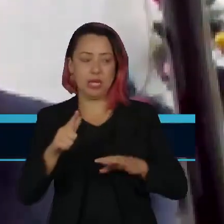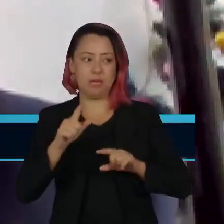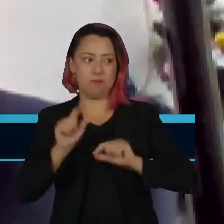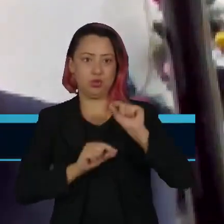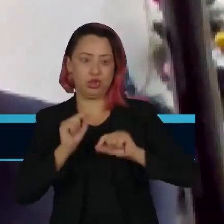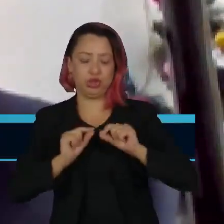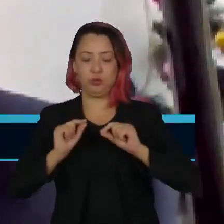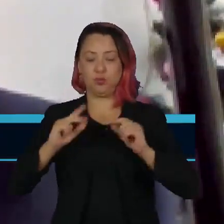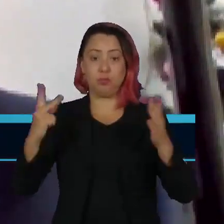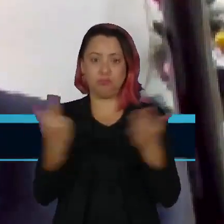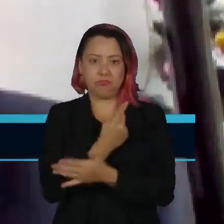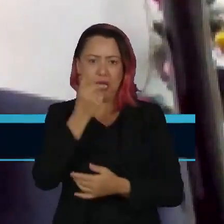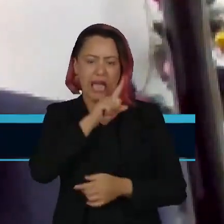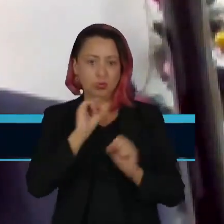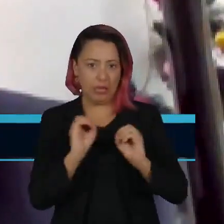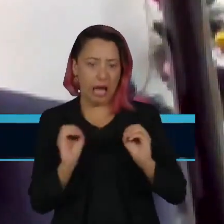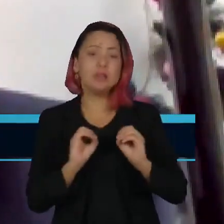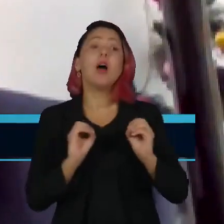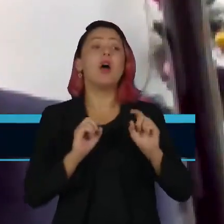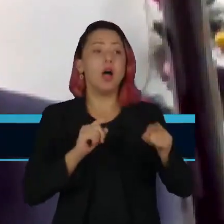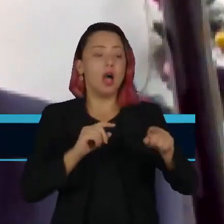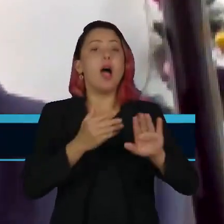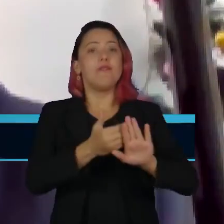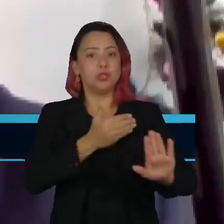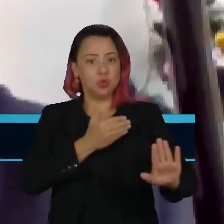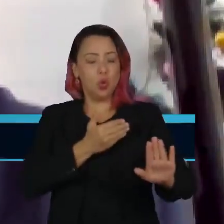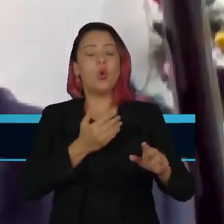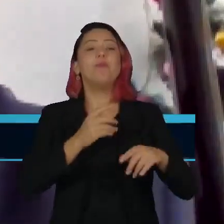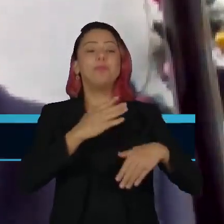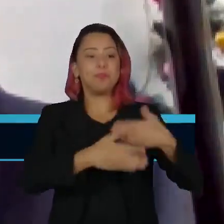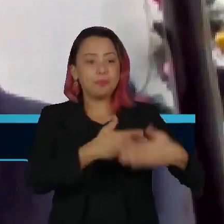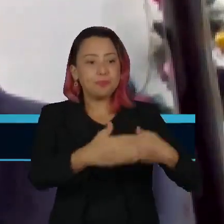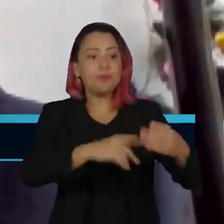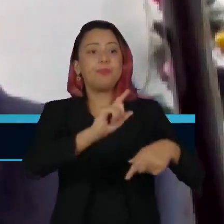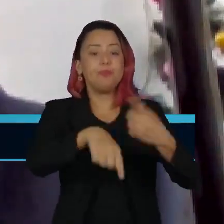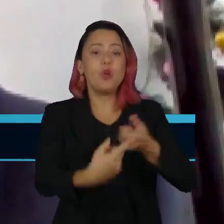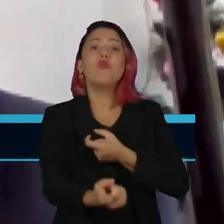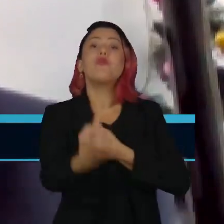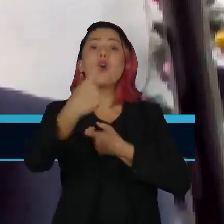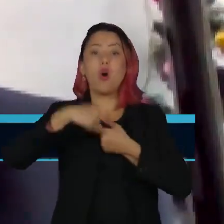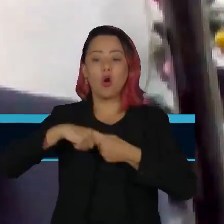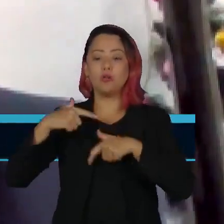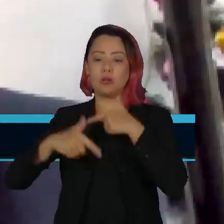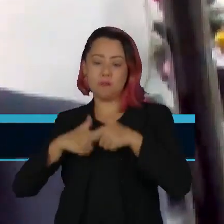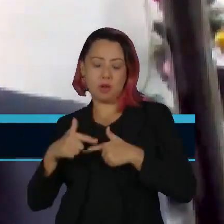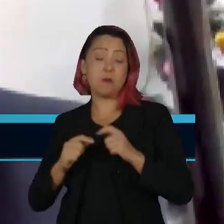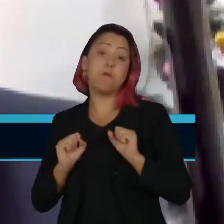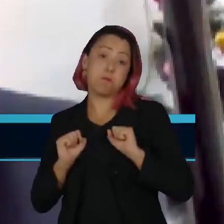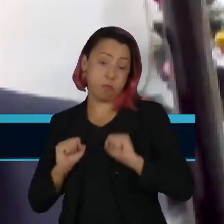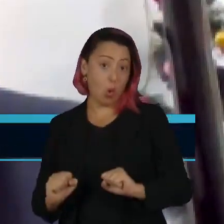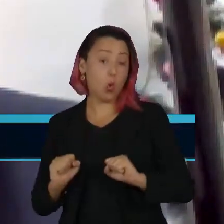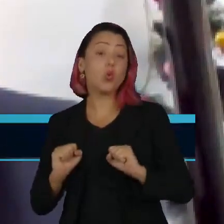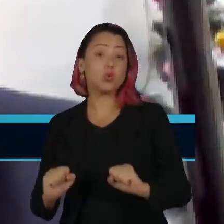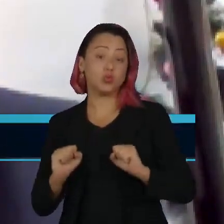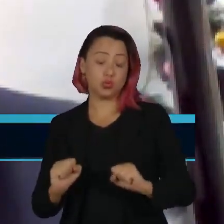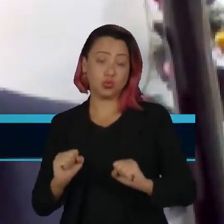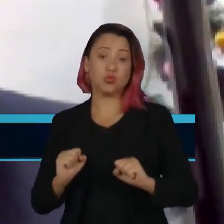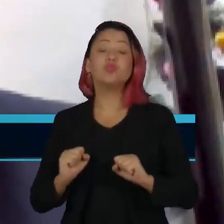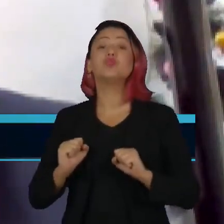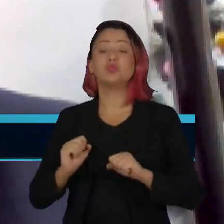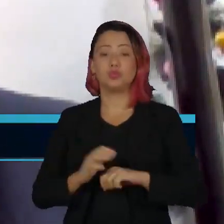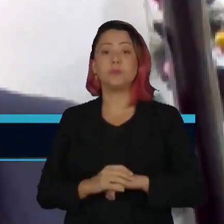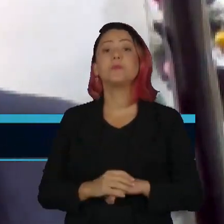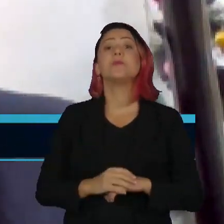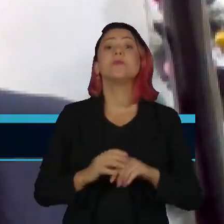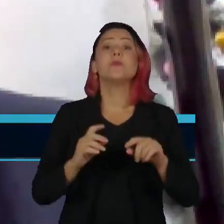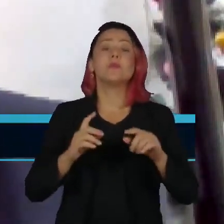ele tem direito a ser reintegrado, e aí o juiz do trabalho vai determinar que ele retorne ao trabalho, àquele posto de trabalho,